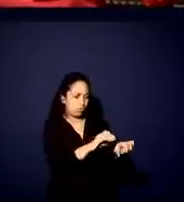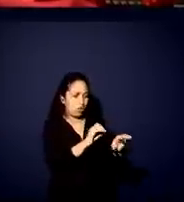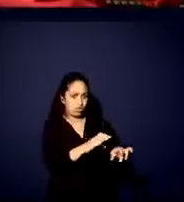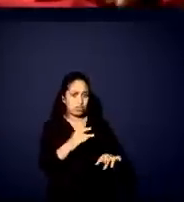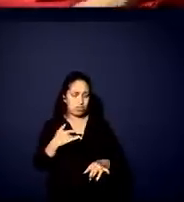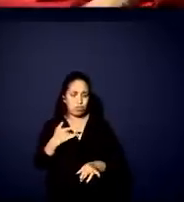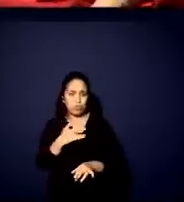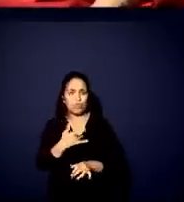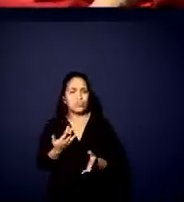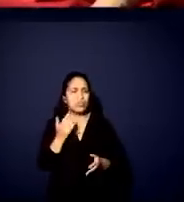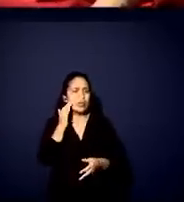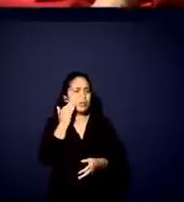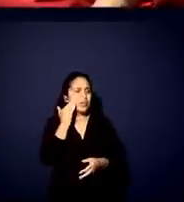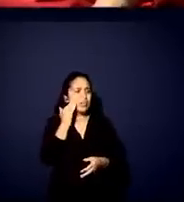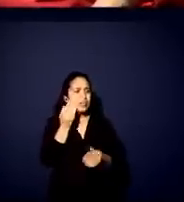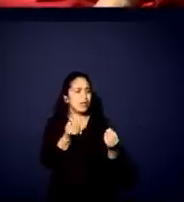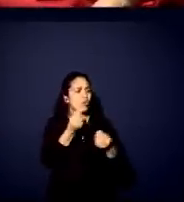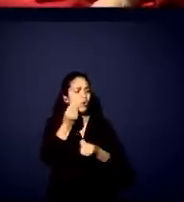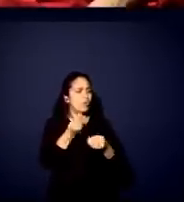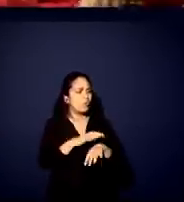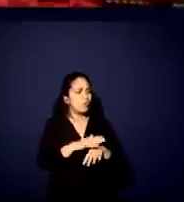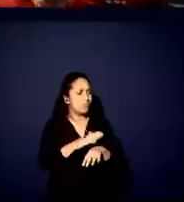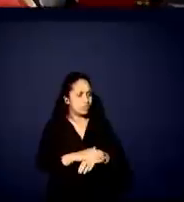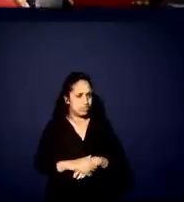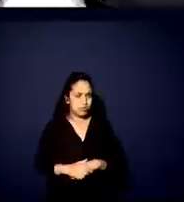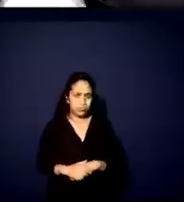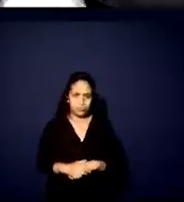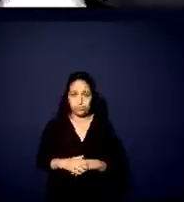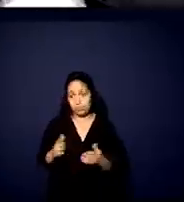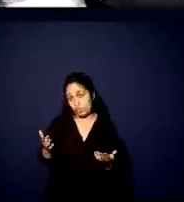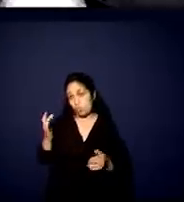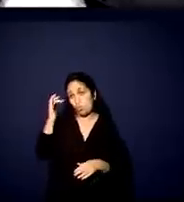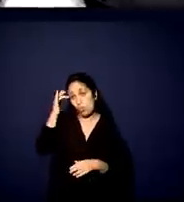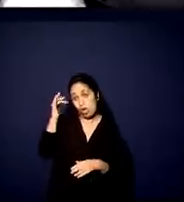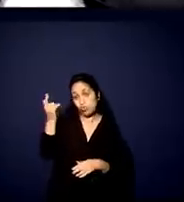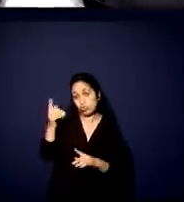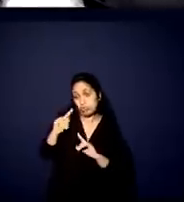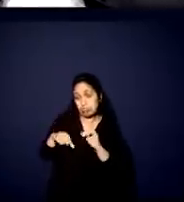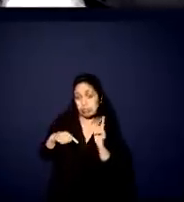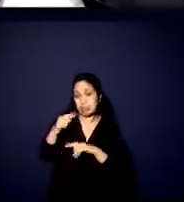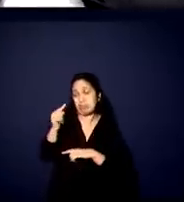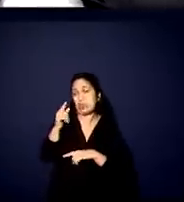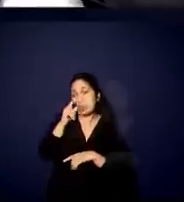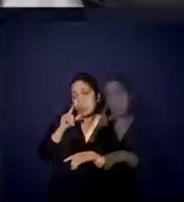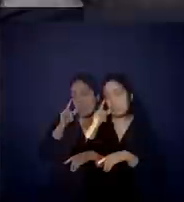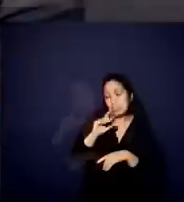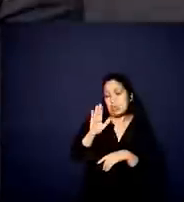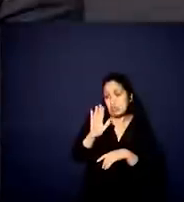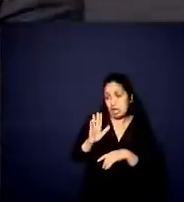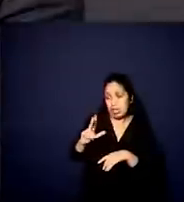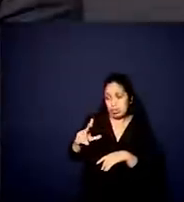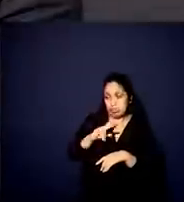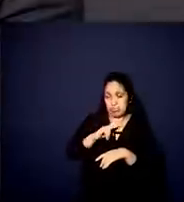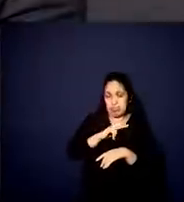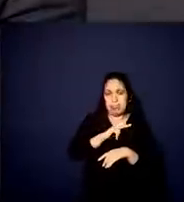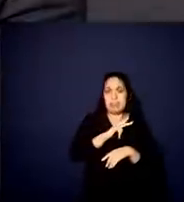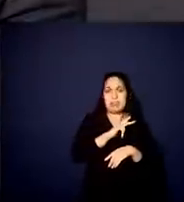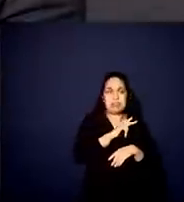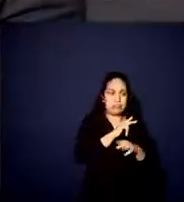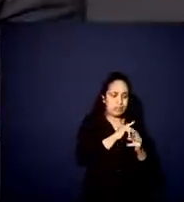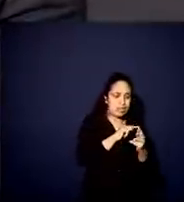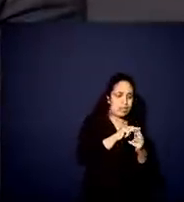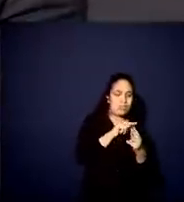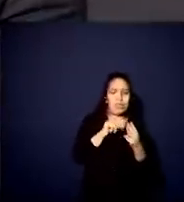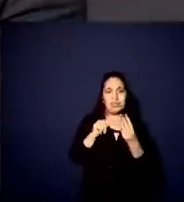saúde. Queria entender como é que vai ser essa modelagem. Acho que a gente avançou muito no processo de privatizações, como falaste, três